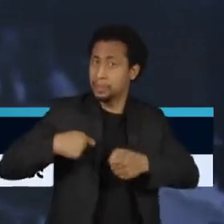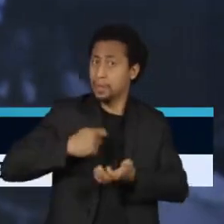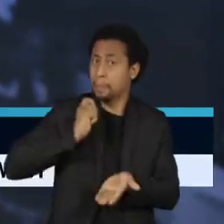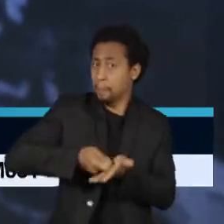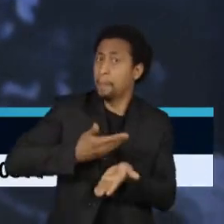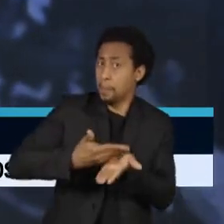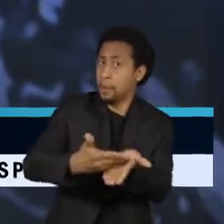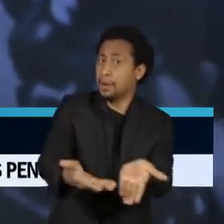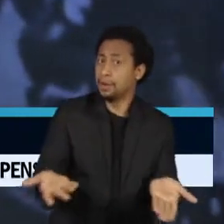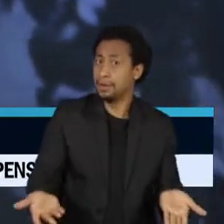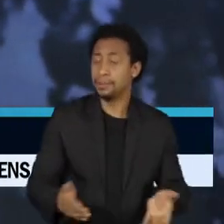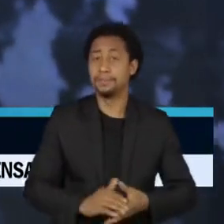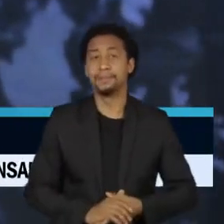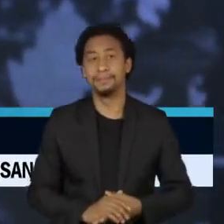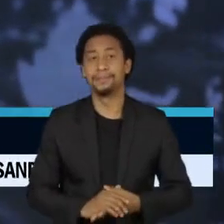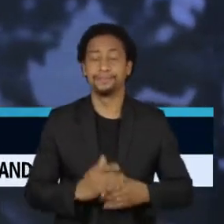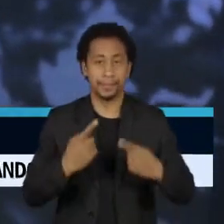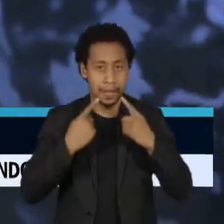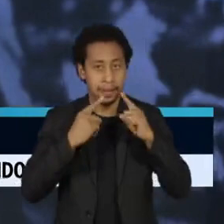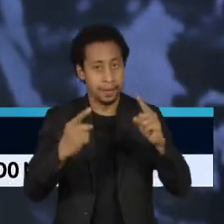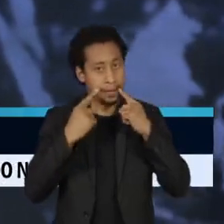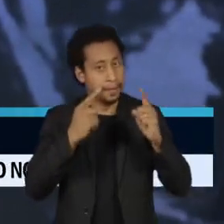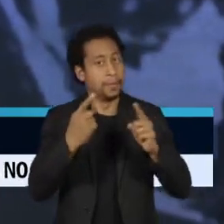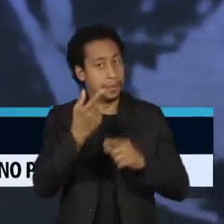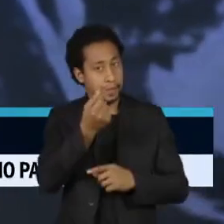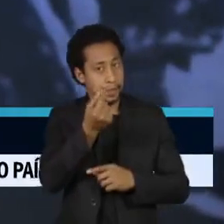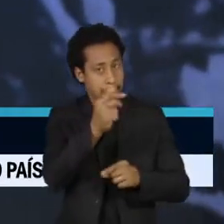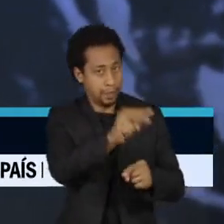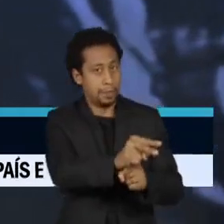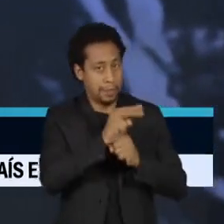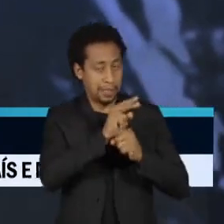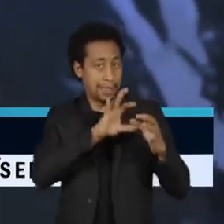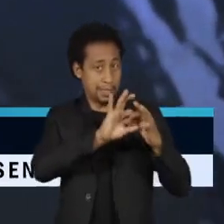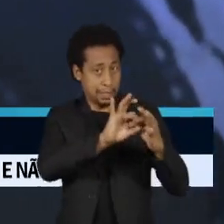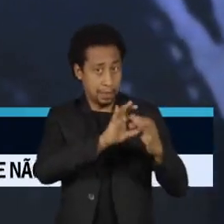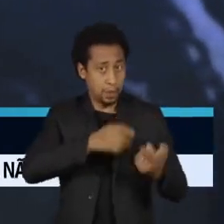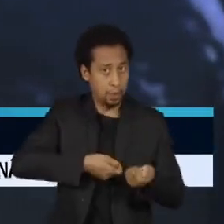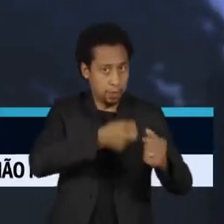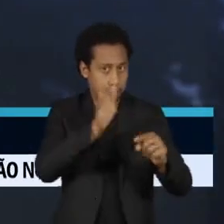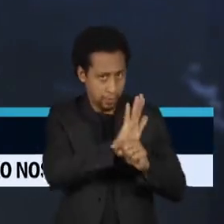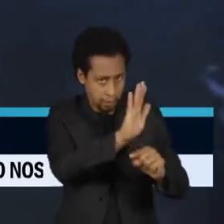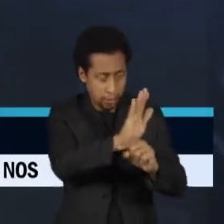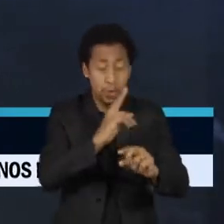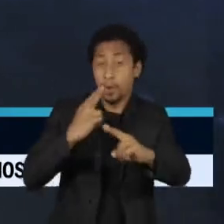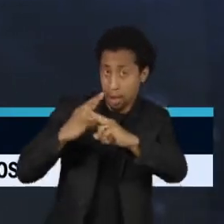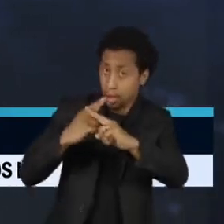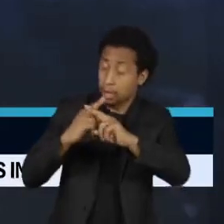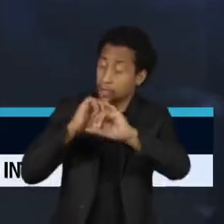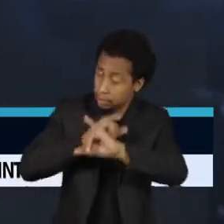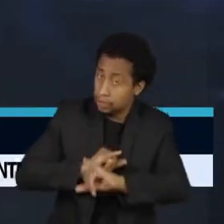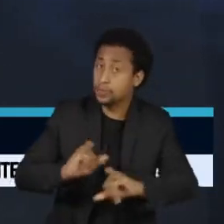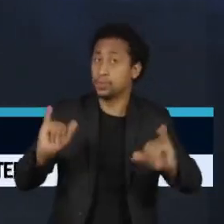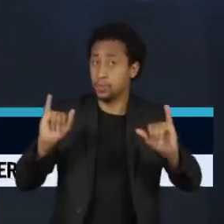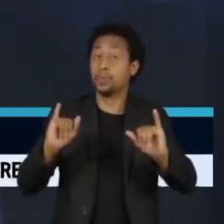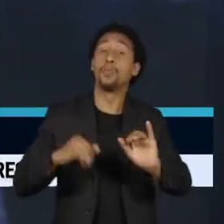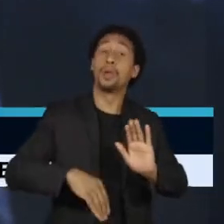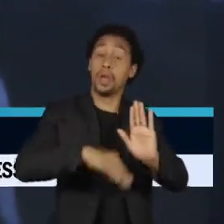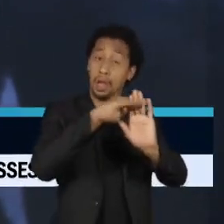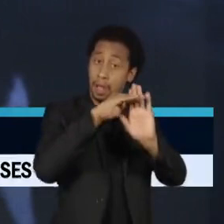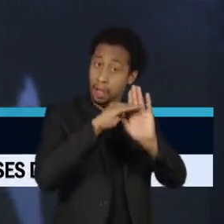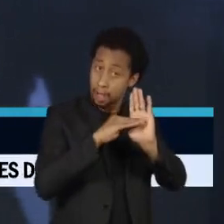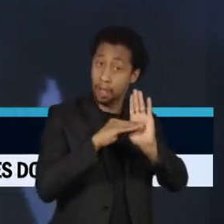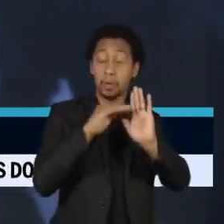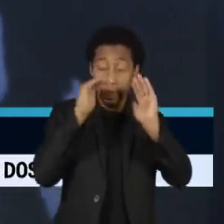Bom, sobre as queixas do consignado com o Auxílio Brasil, a Caixa informou por meio de nota que segue rigorosamente as normas do